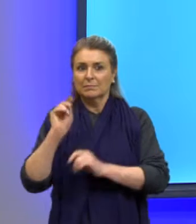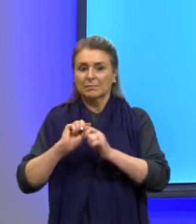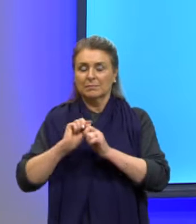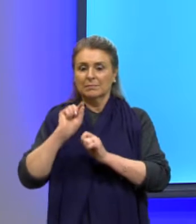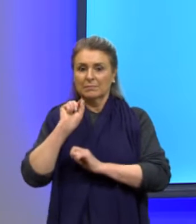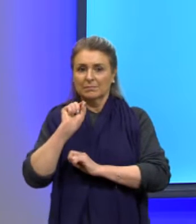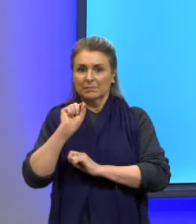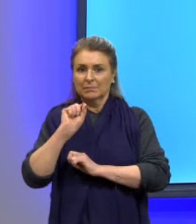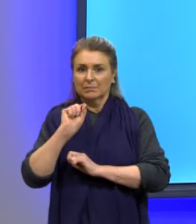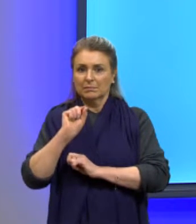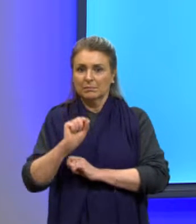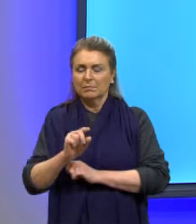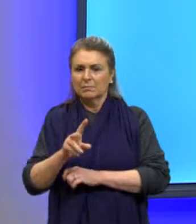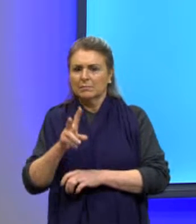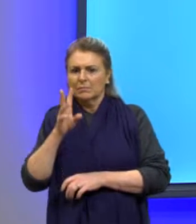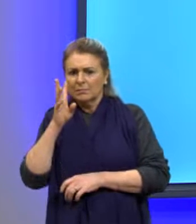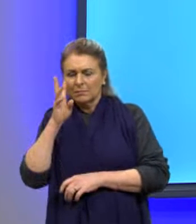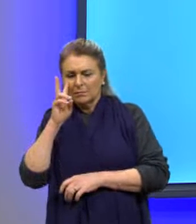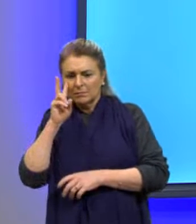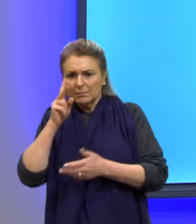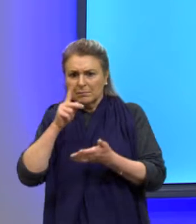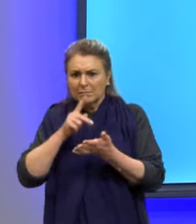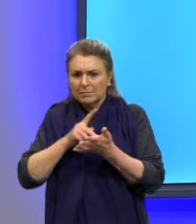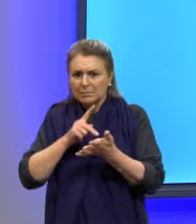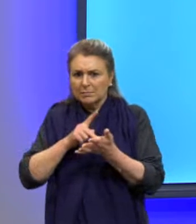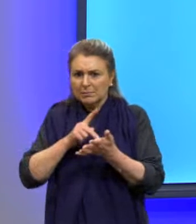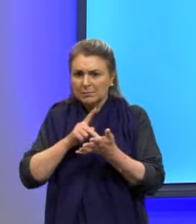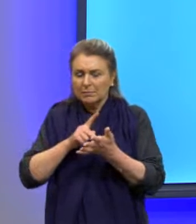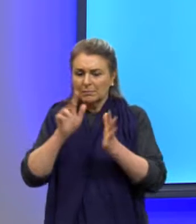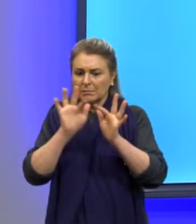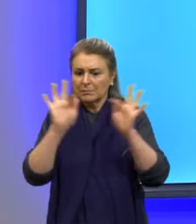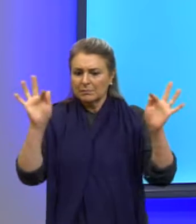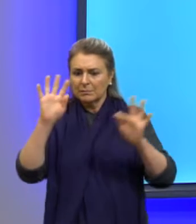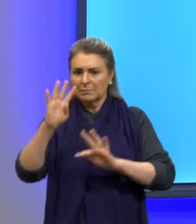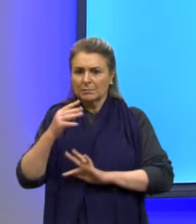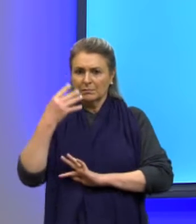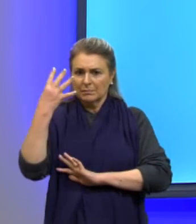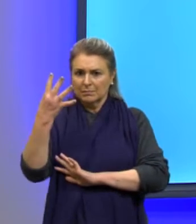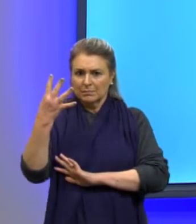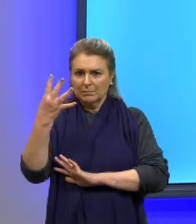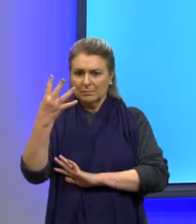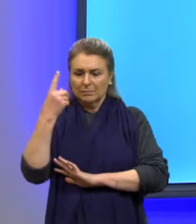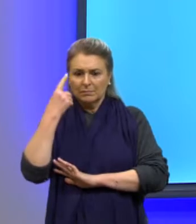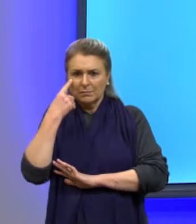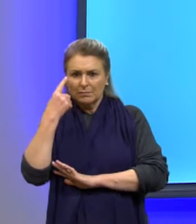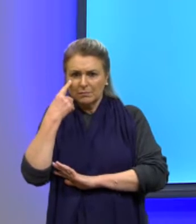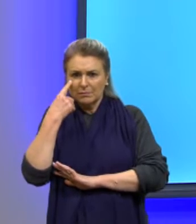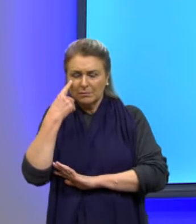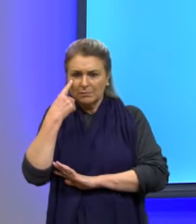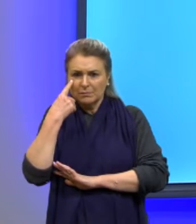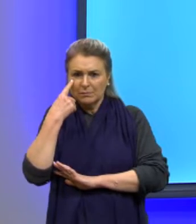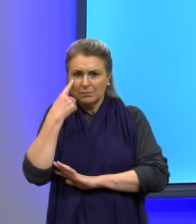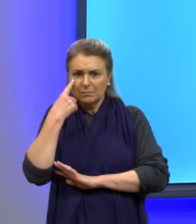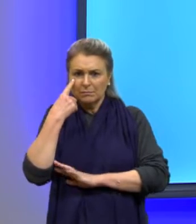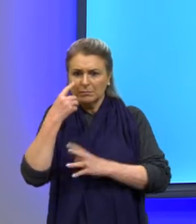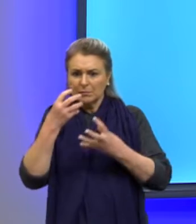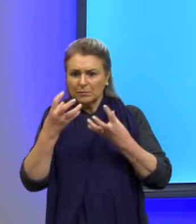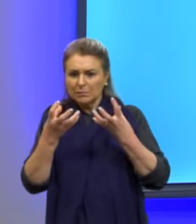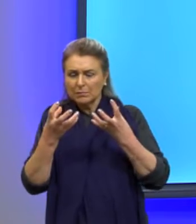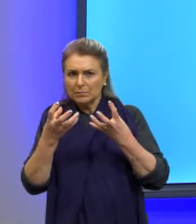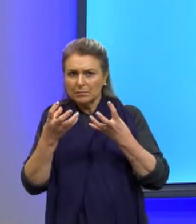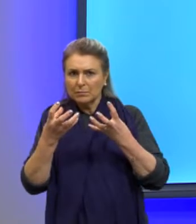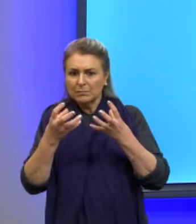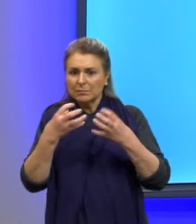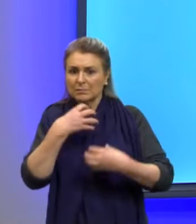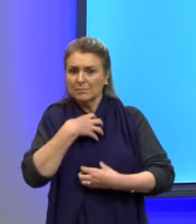saber? Saber reconhecê-la. Como que eu sei reconhecer uma função quadrática? Eu vou olhar para o seu formato. Ele que